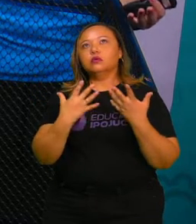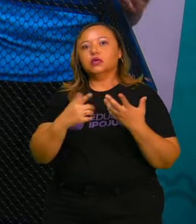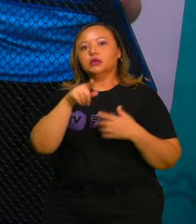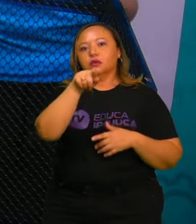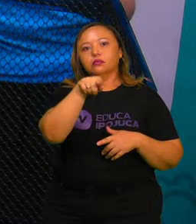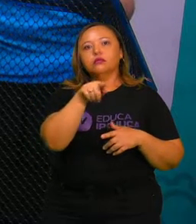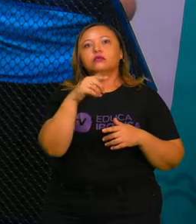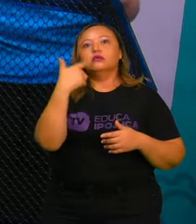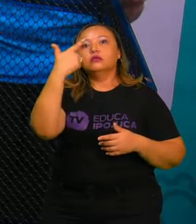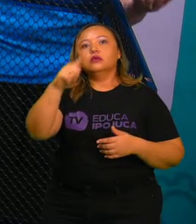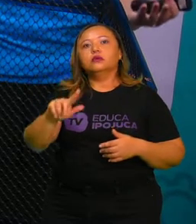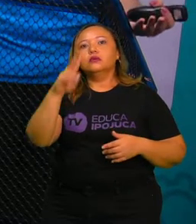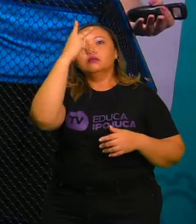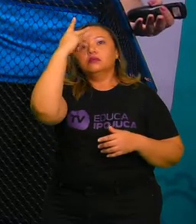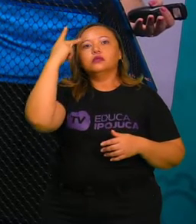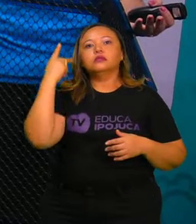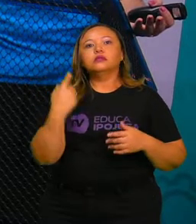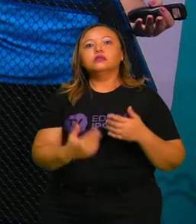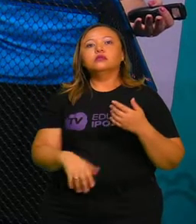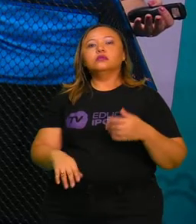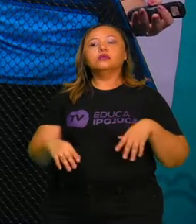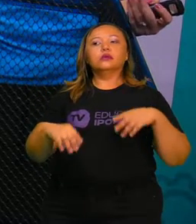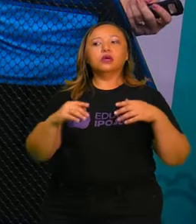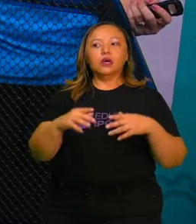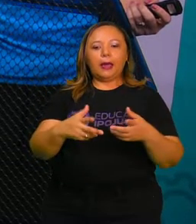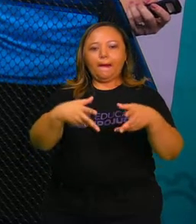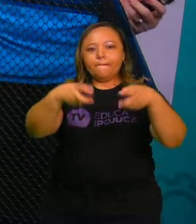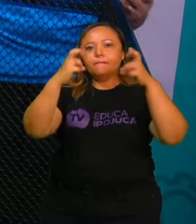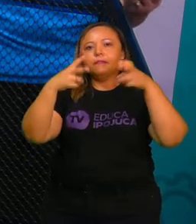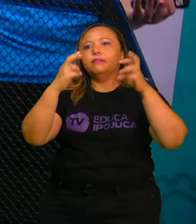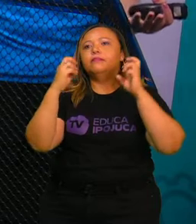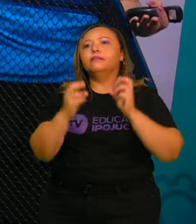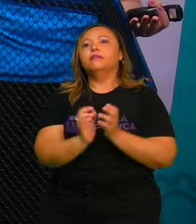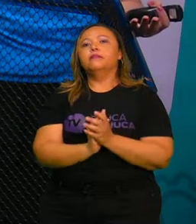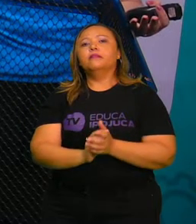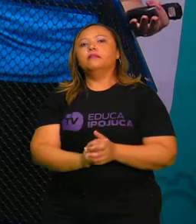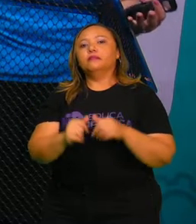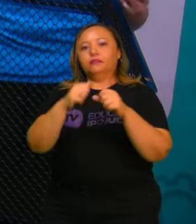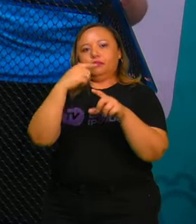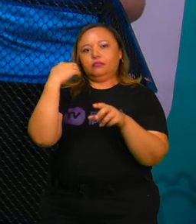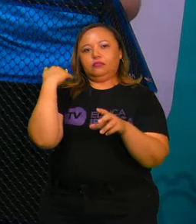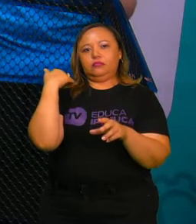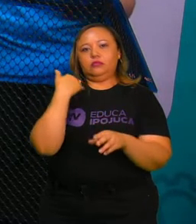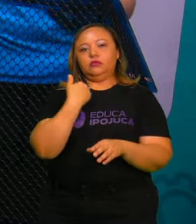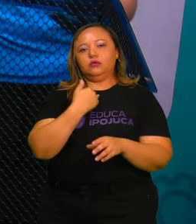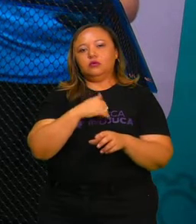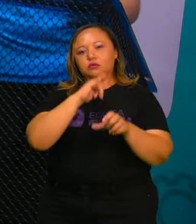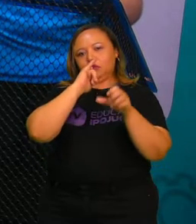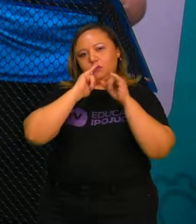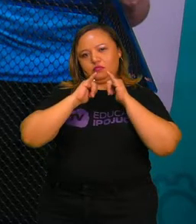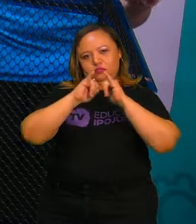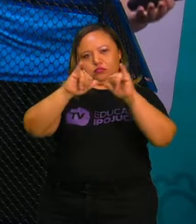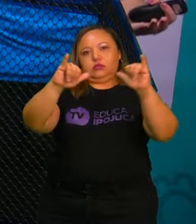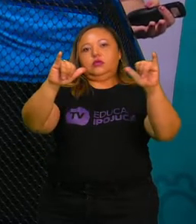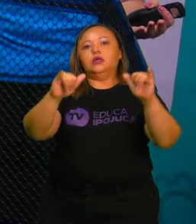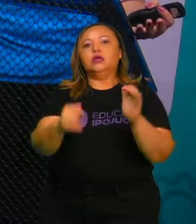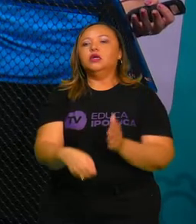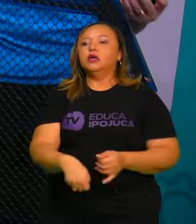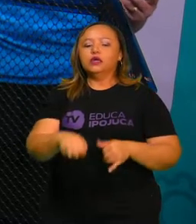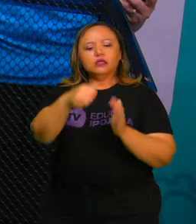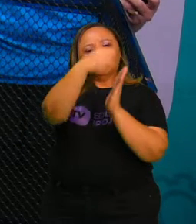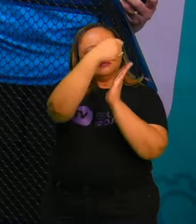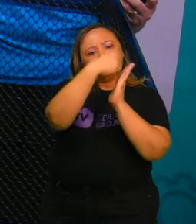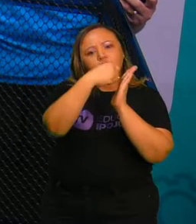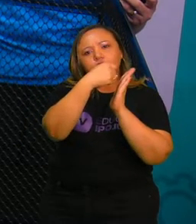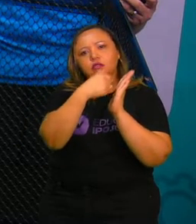a outra pessoa perceba quando eu passar essa mensagem. E como é que eu vou dizer se é um texto escrito, se é oral,